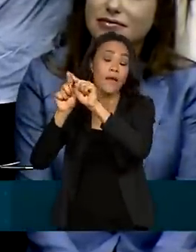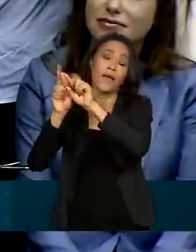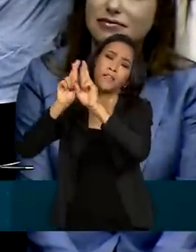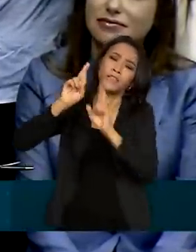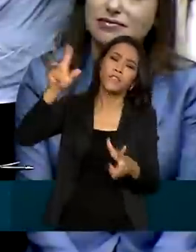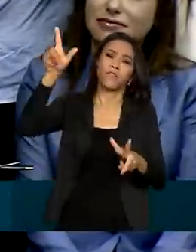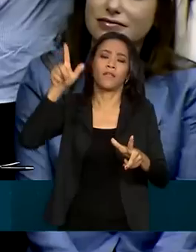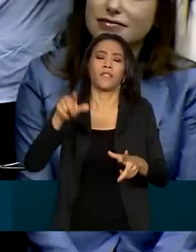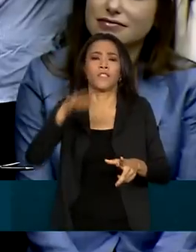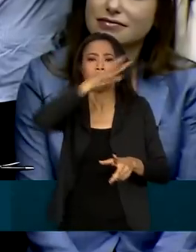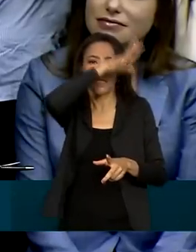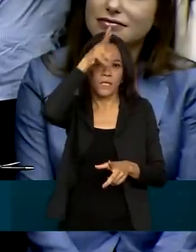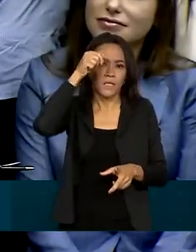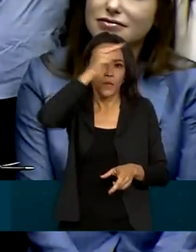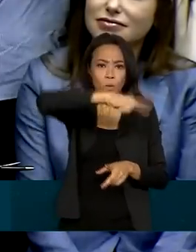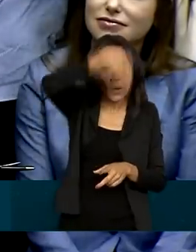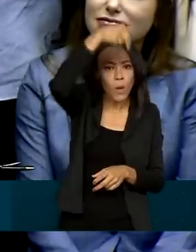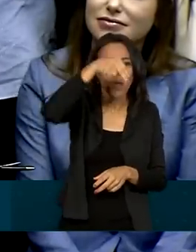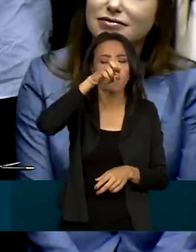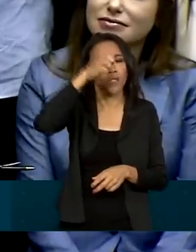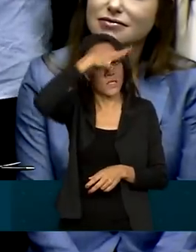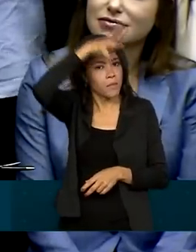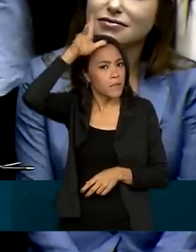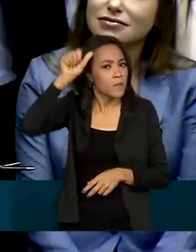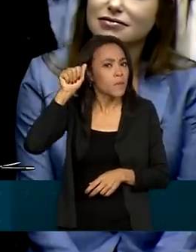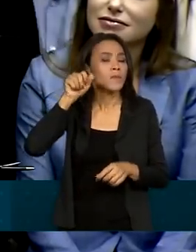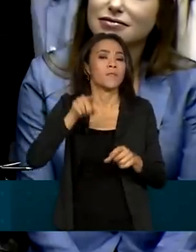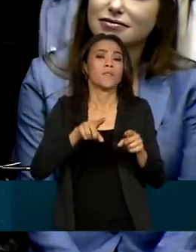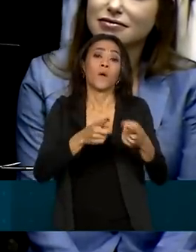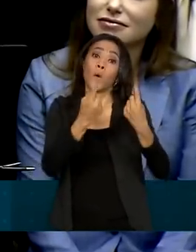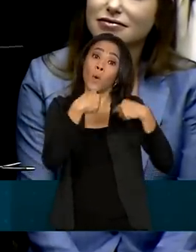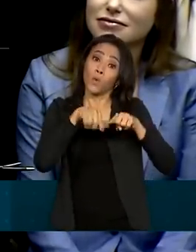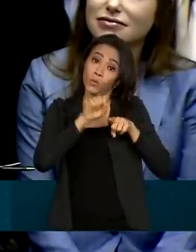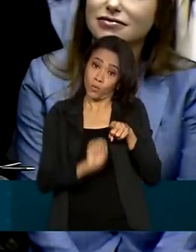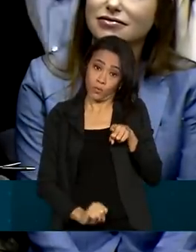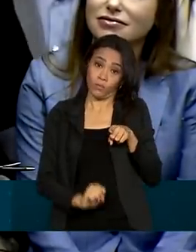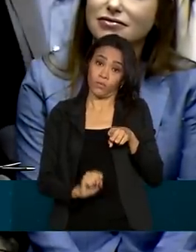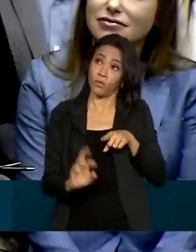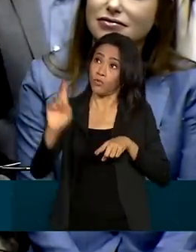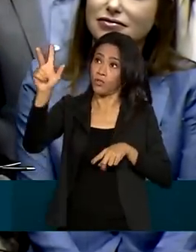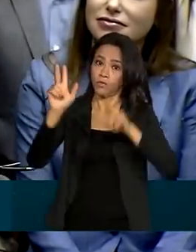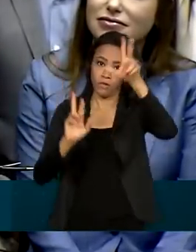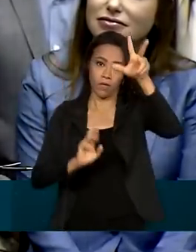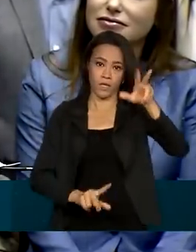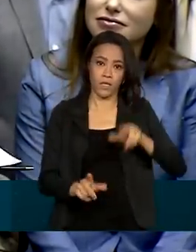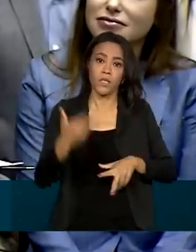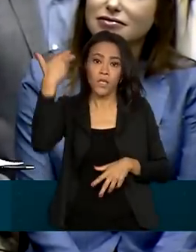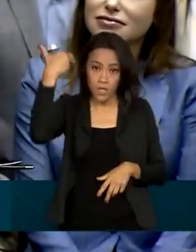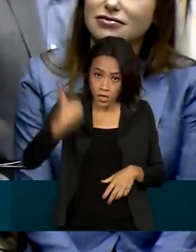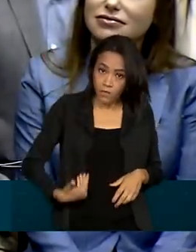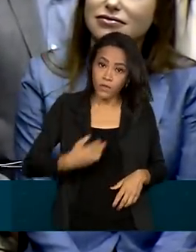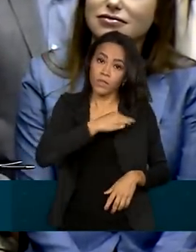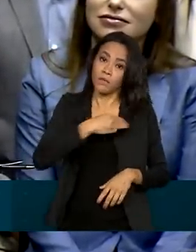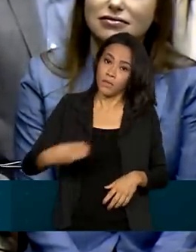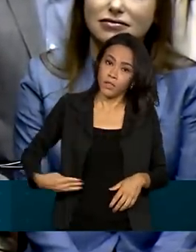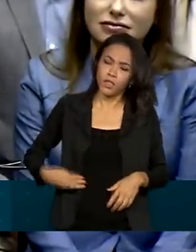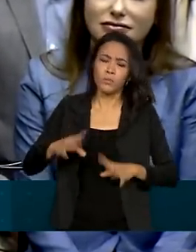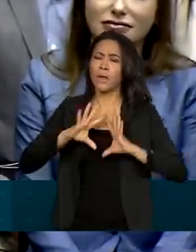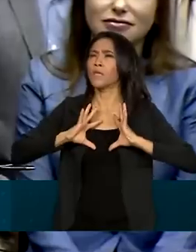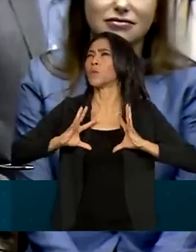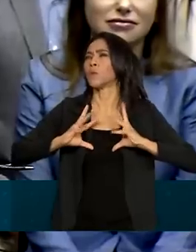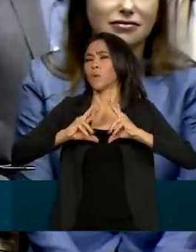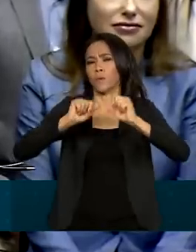ser feito na Amazônia, do governador Clécio ou no Rio Grande do Sul. E serei um ministro para o país inteiro.